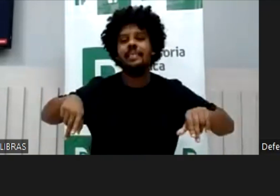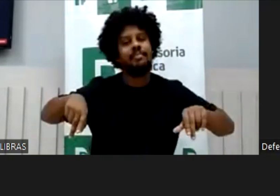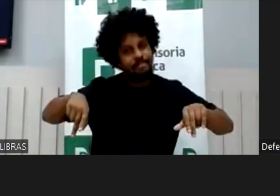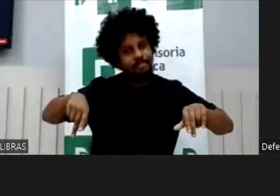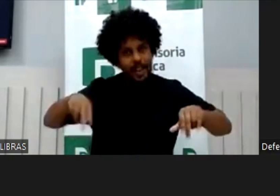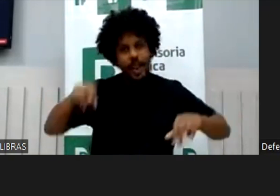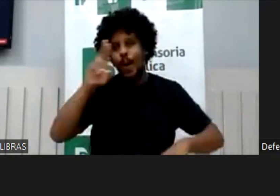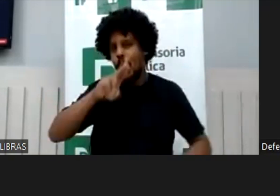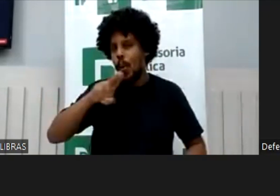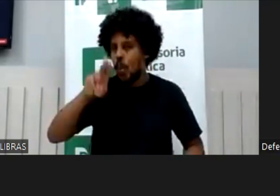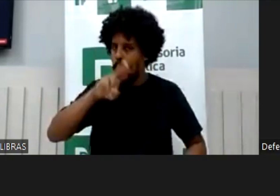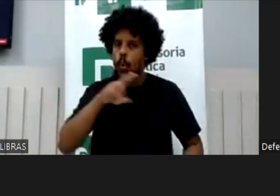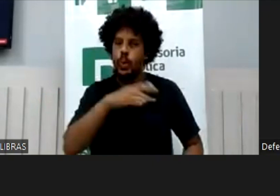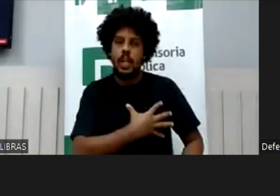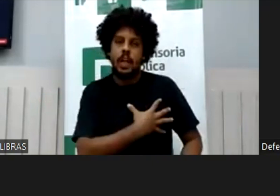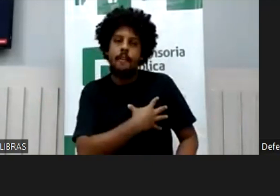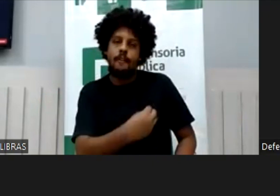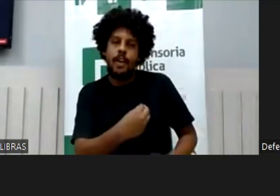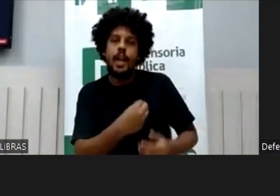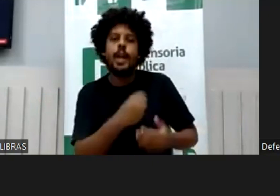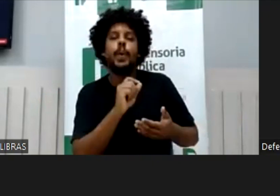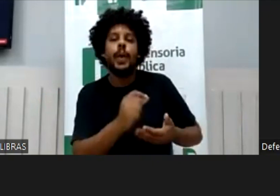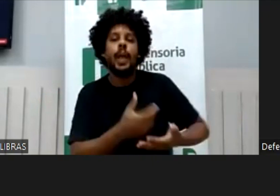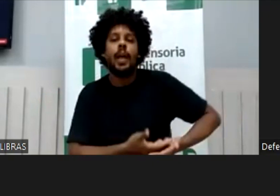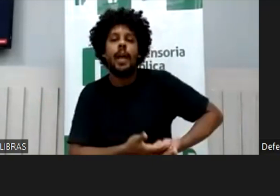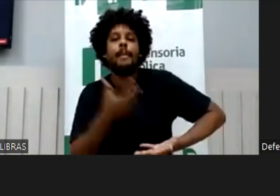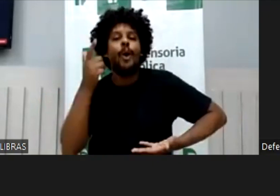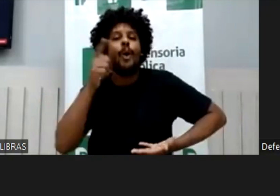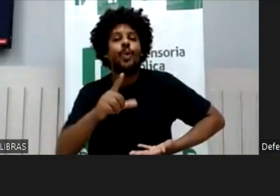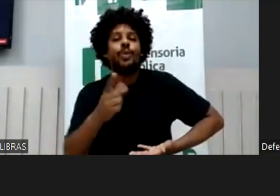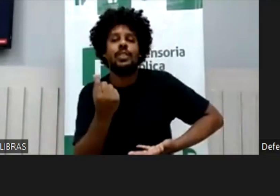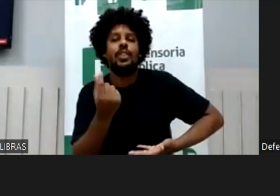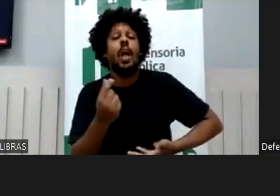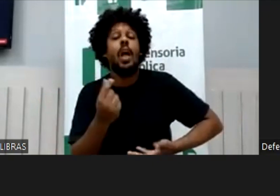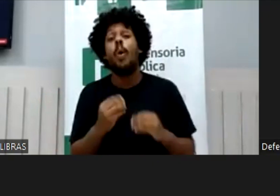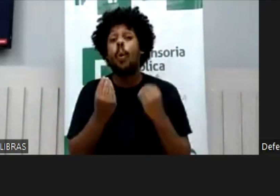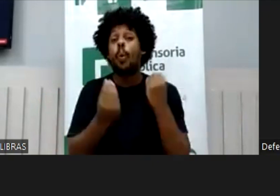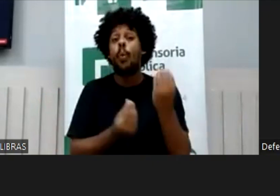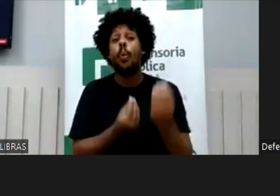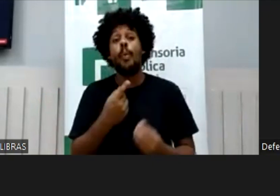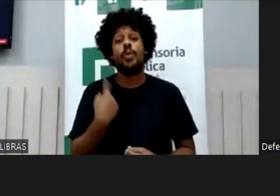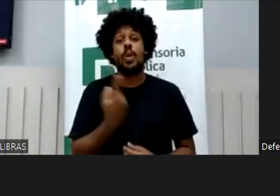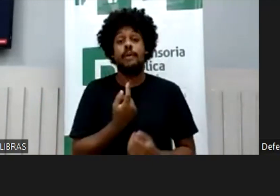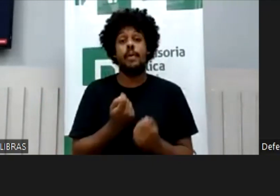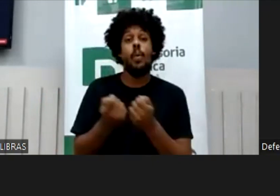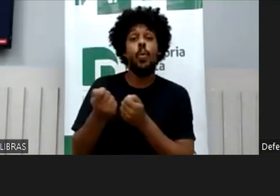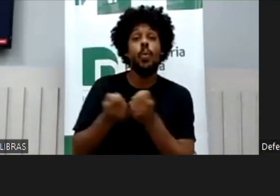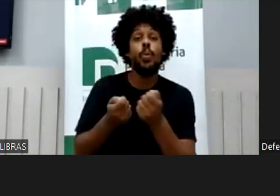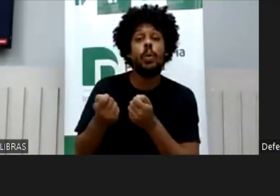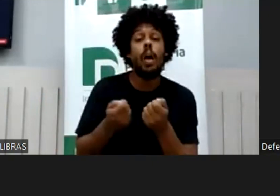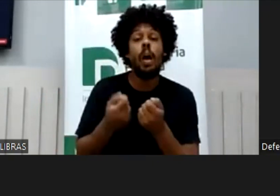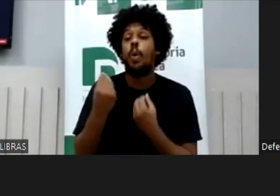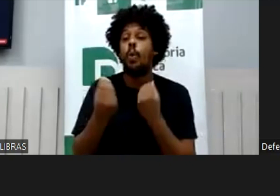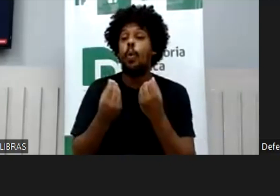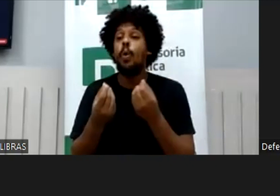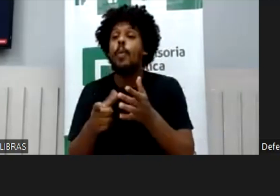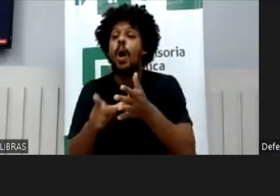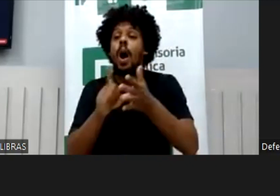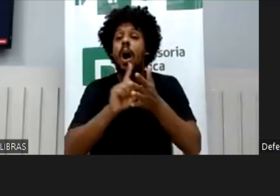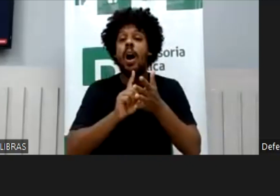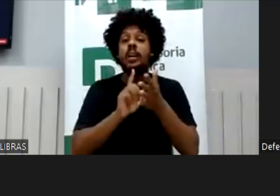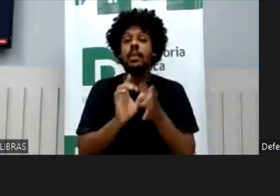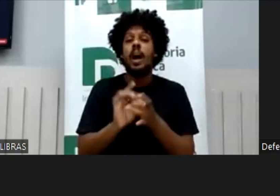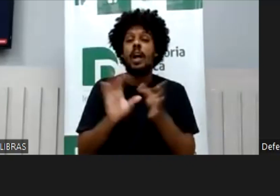influenciadoras, atrizes, entendeu? Então como é que a gente vai exercer o controle sobre isso para que essa autorização seja de fato